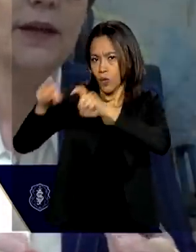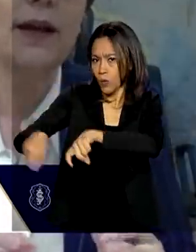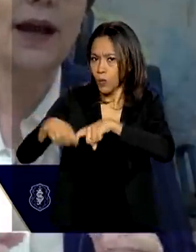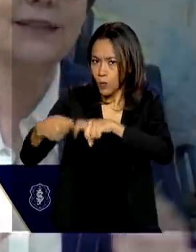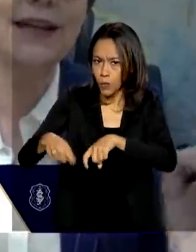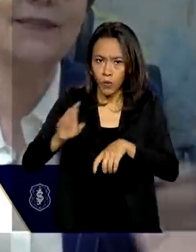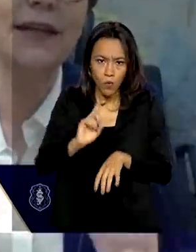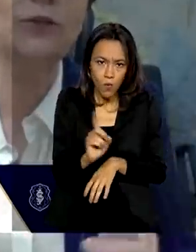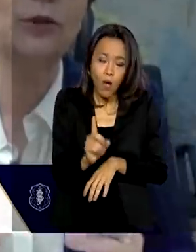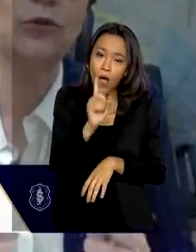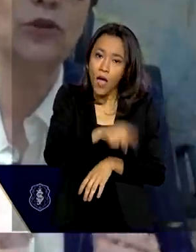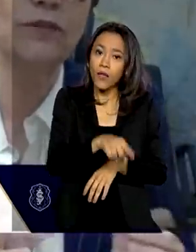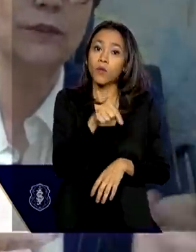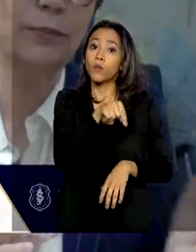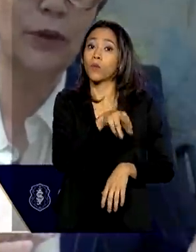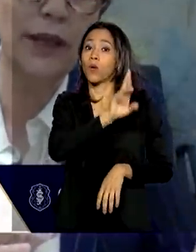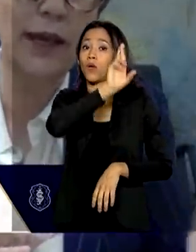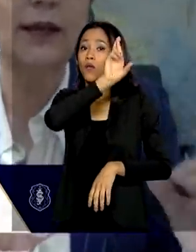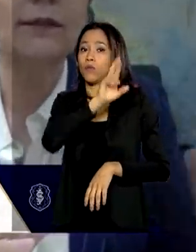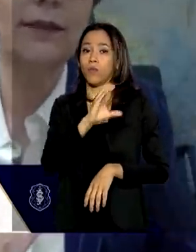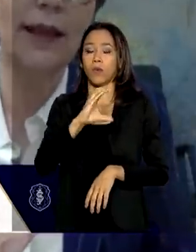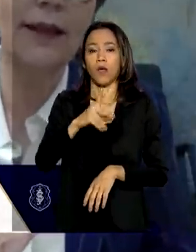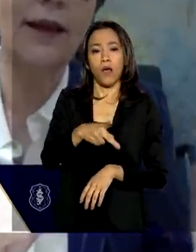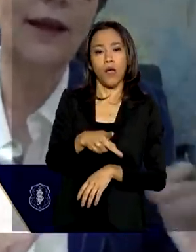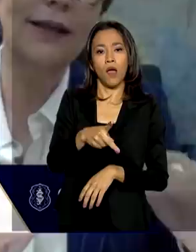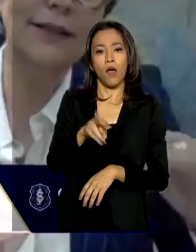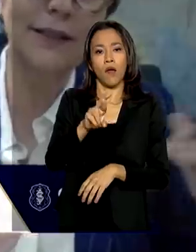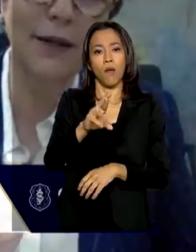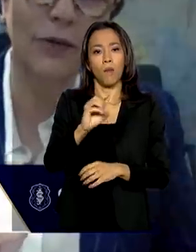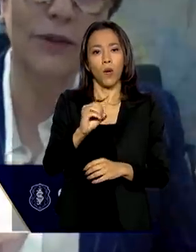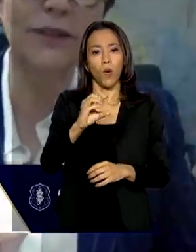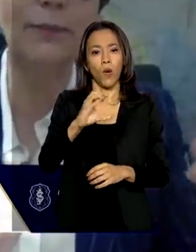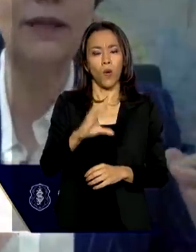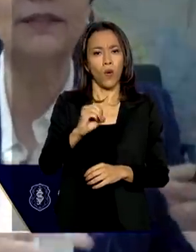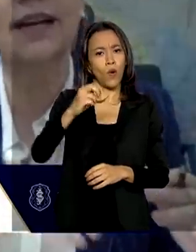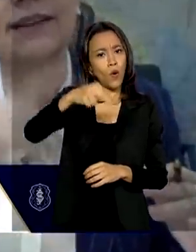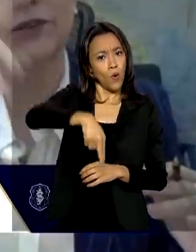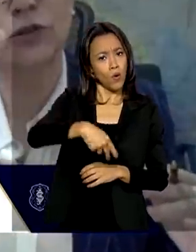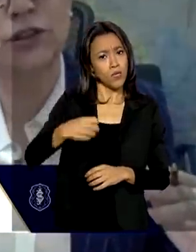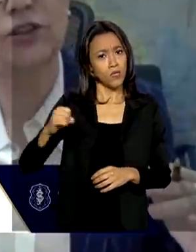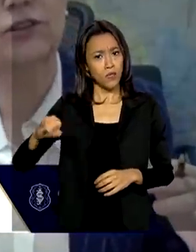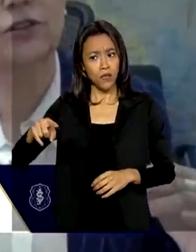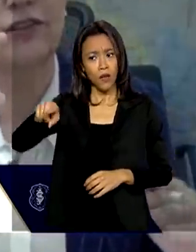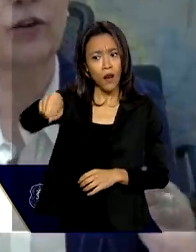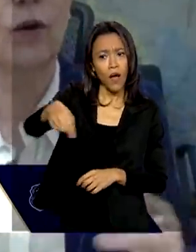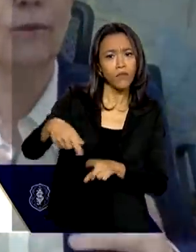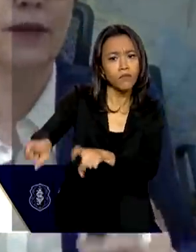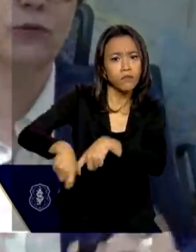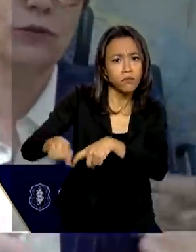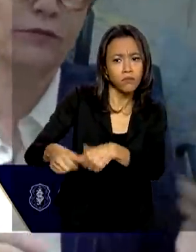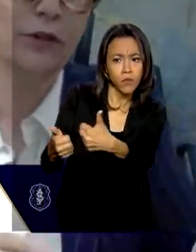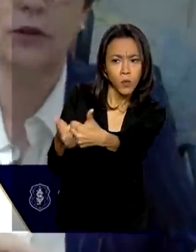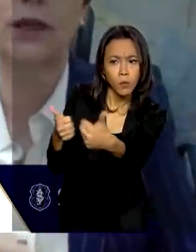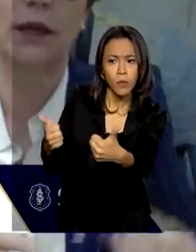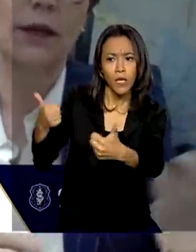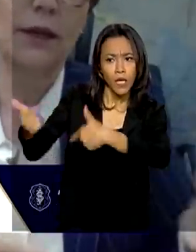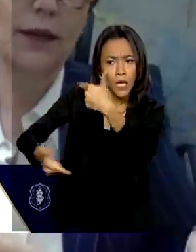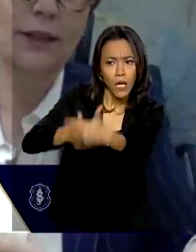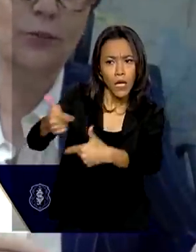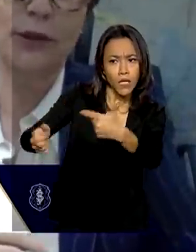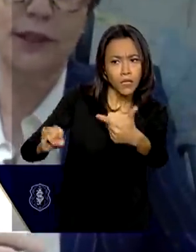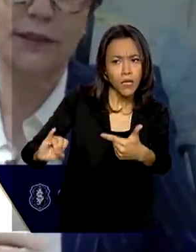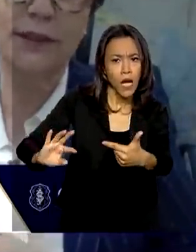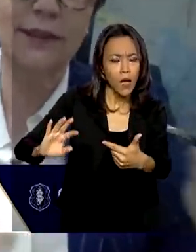saber as cadeias produtivas, por que estão estabilizadas ou se tiveram aumento, se foi o quê?